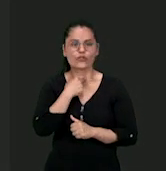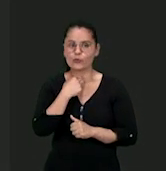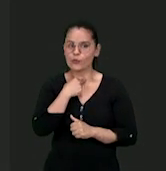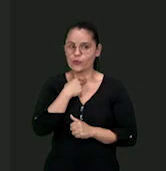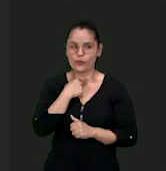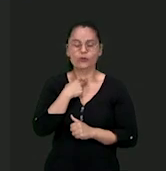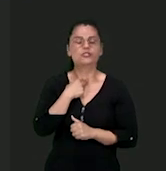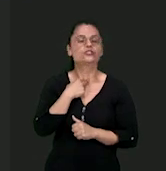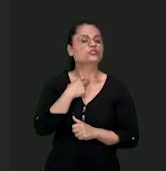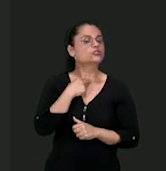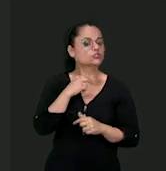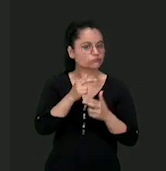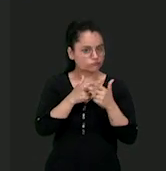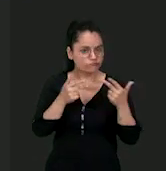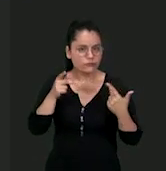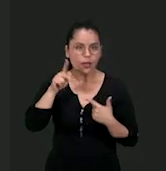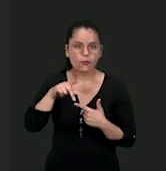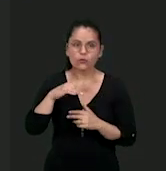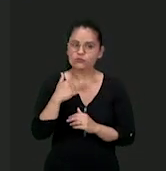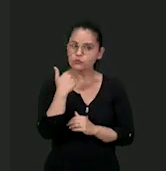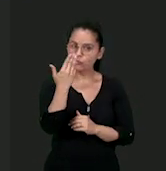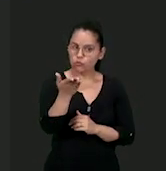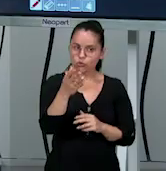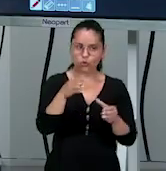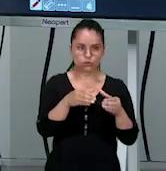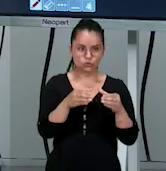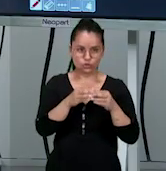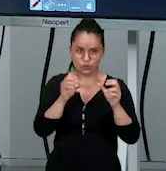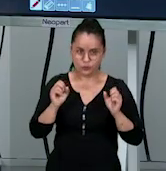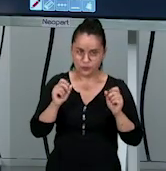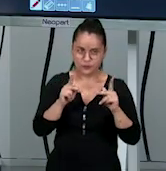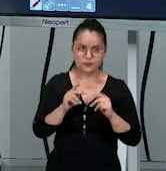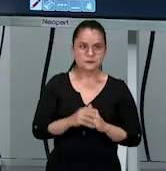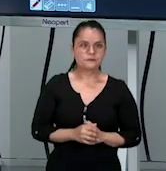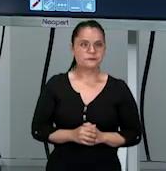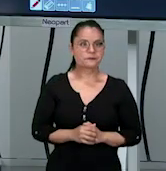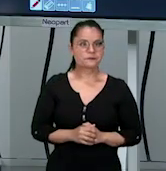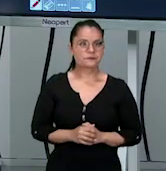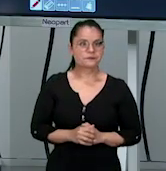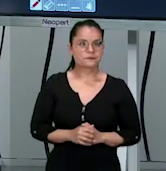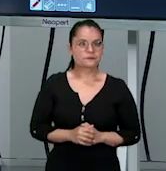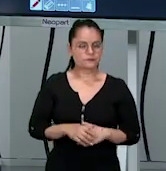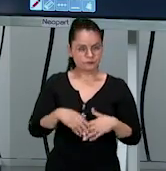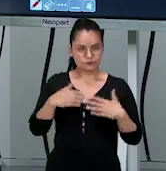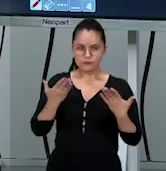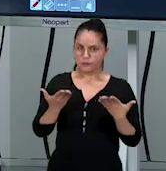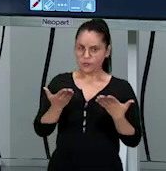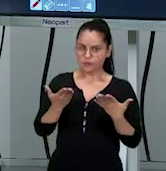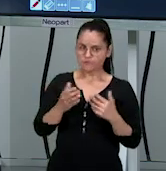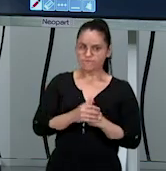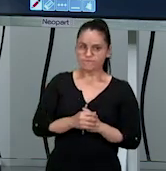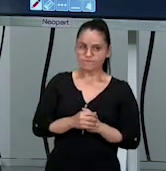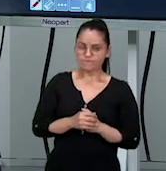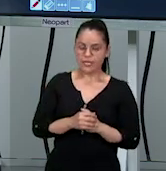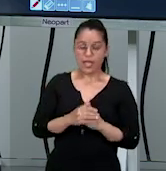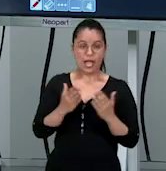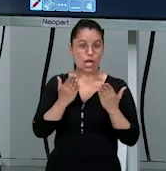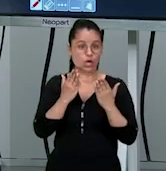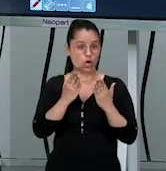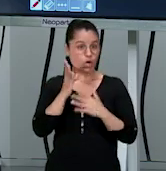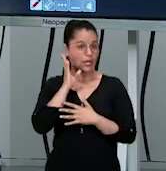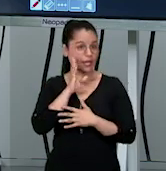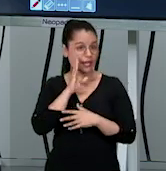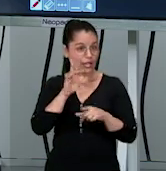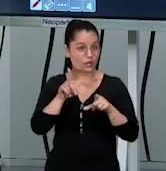dar pontos para o adversário. Tá certo? Bom, chegamos à parte legal